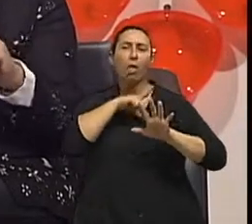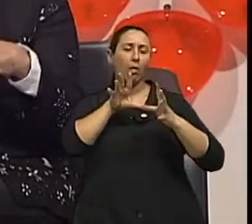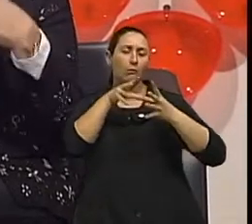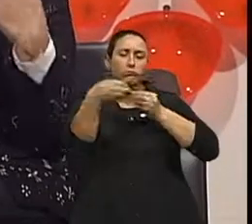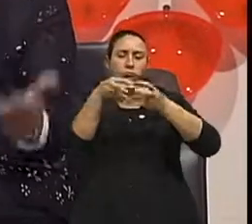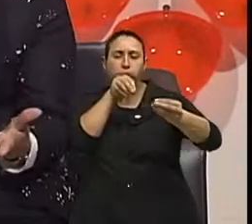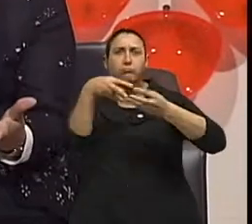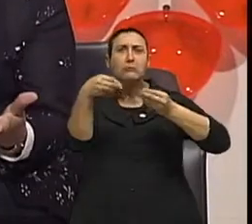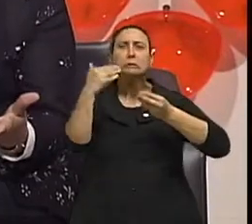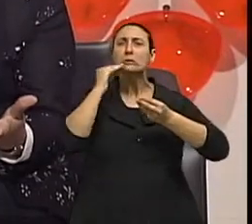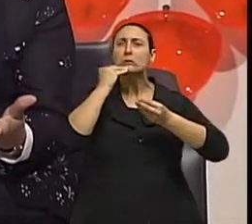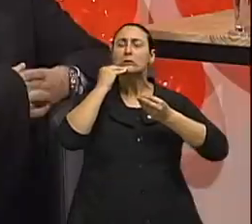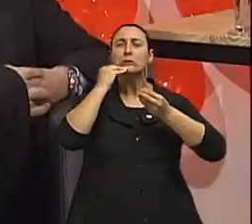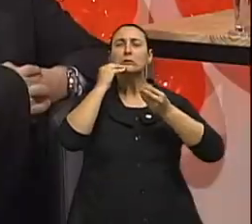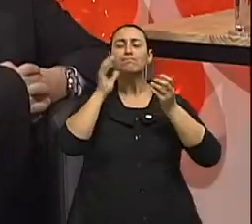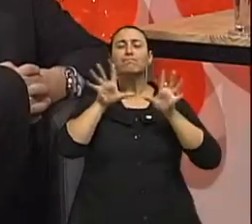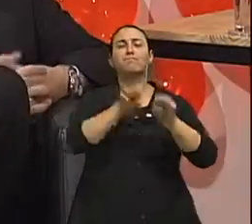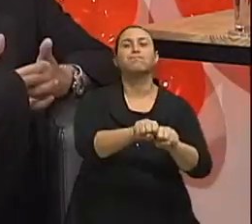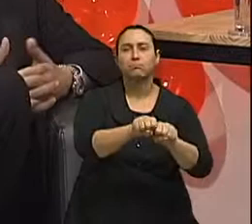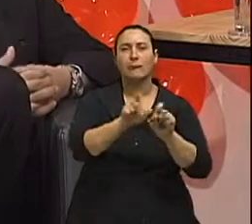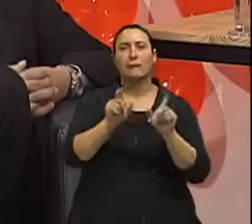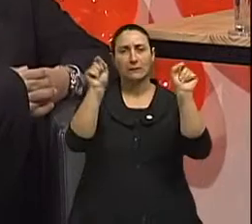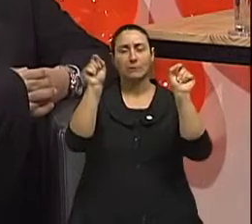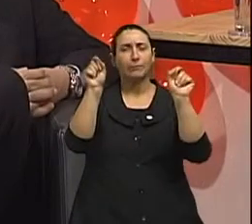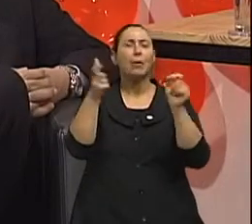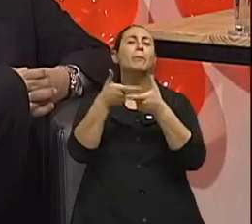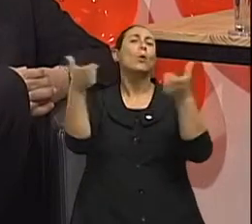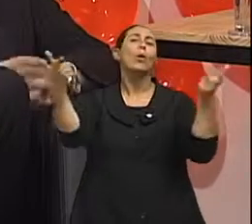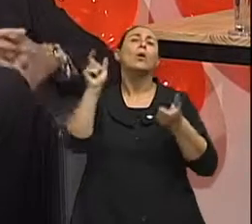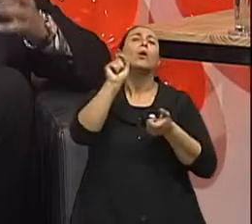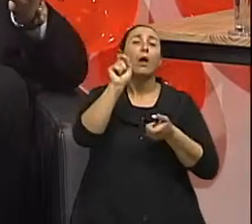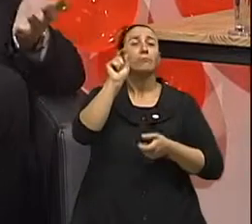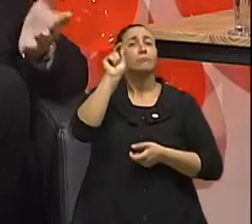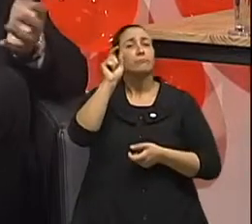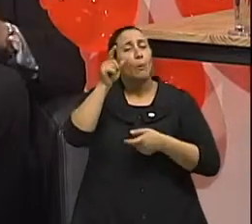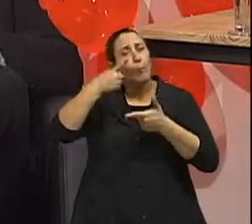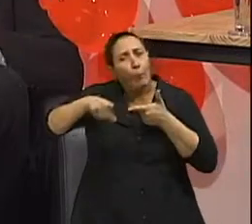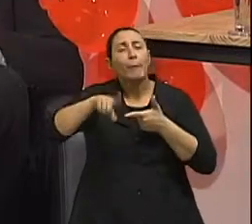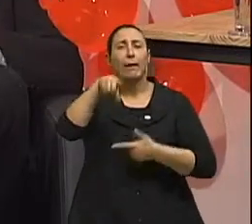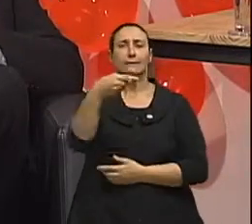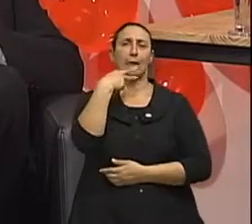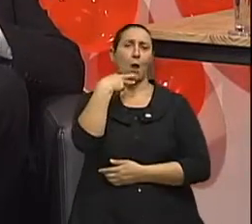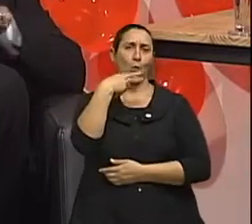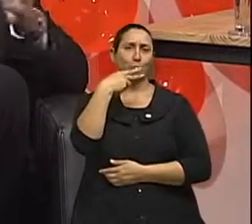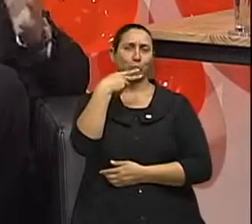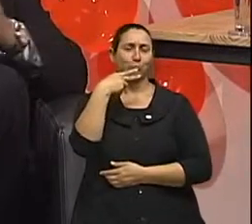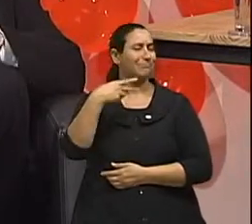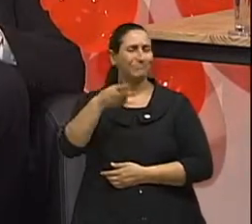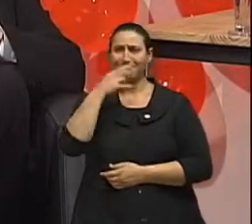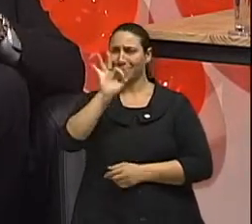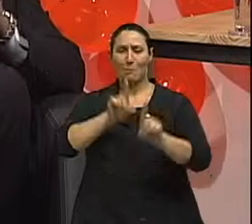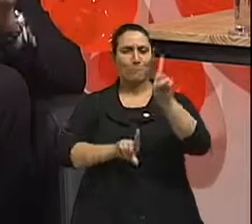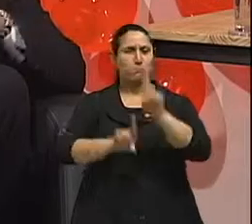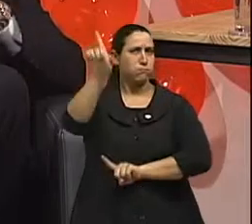de maior incidência? Claramente é o cigarro. A população hoje tem clareza de que o cigarro é disparado a